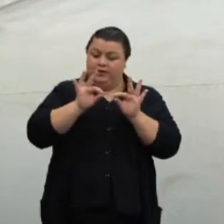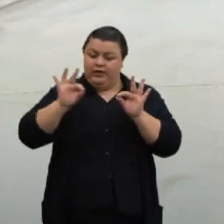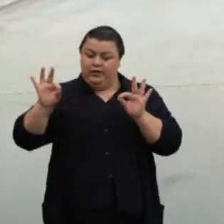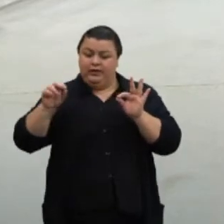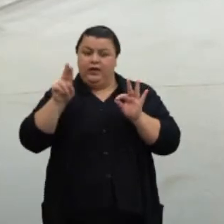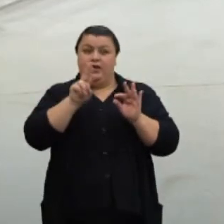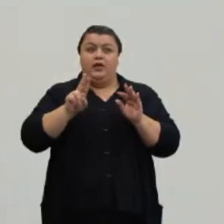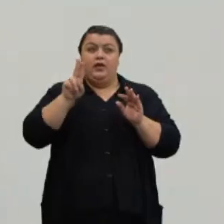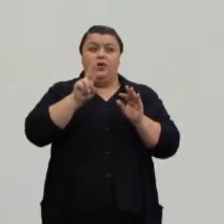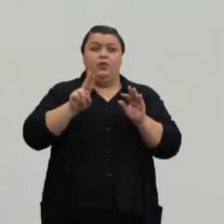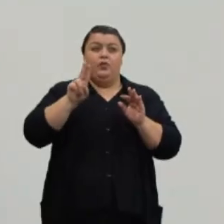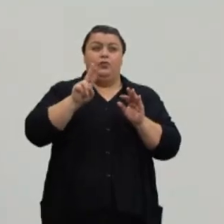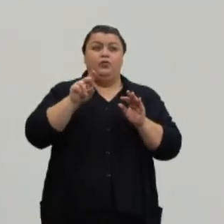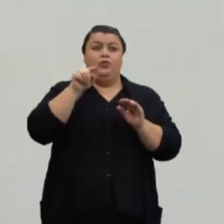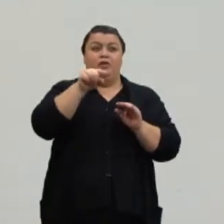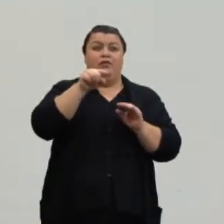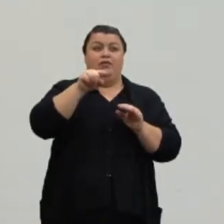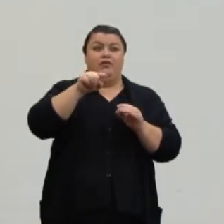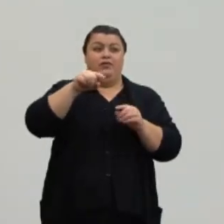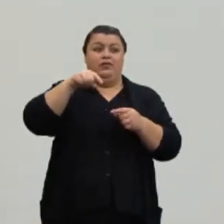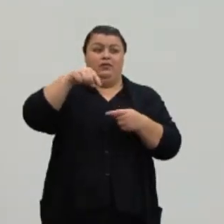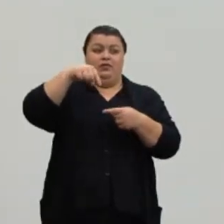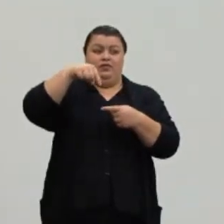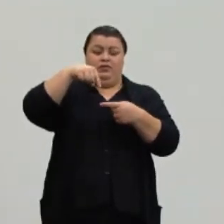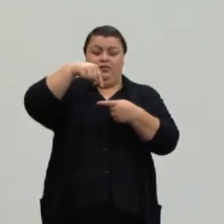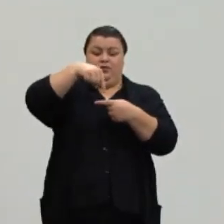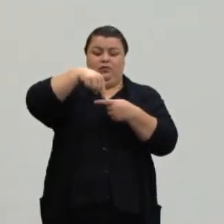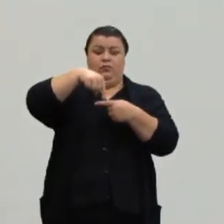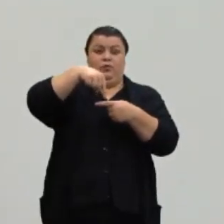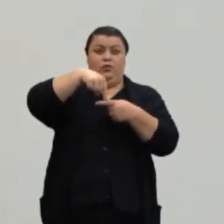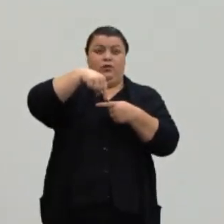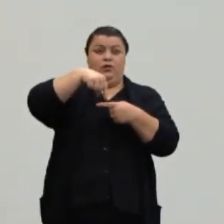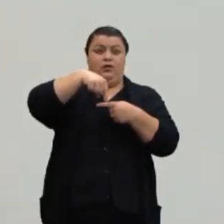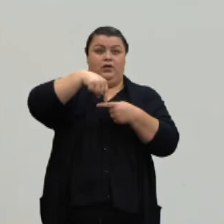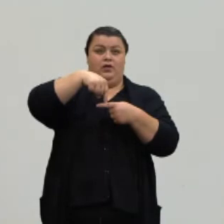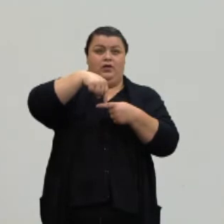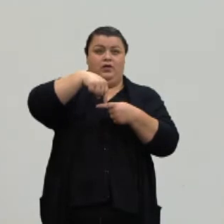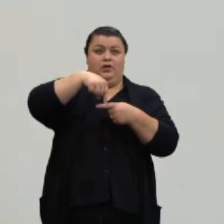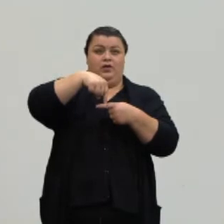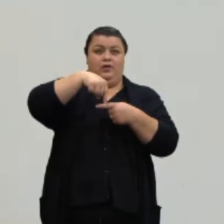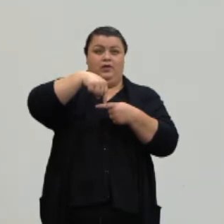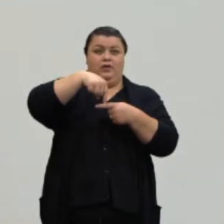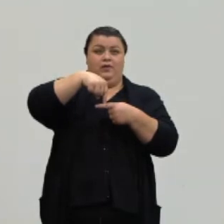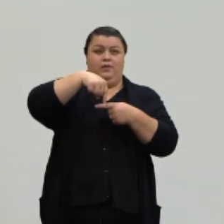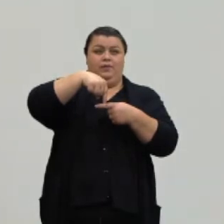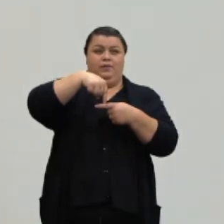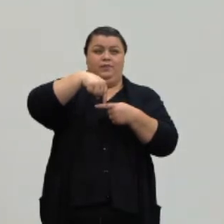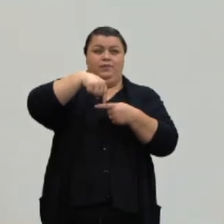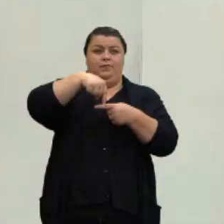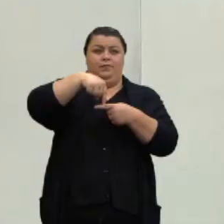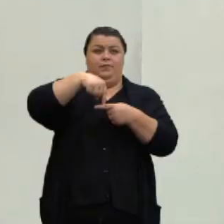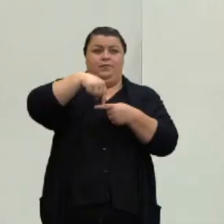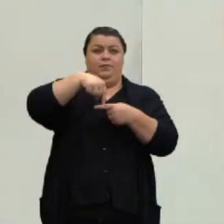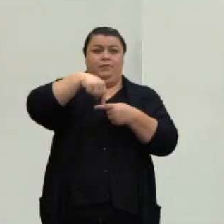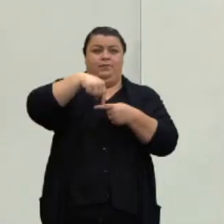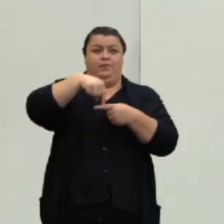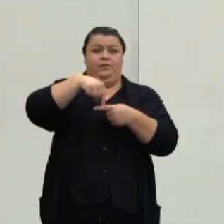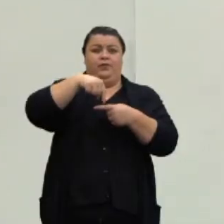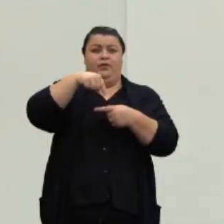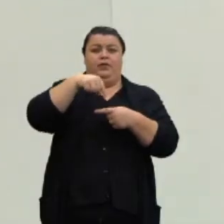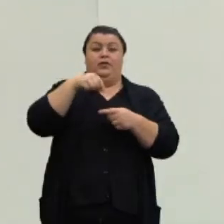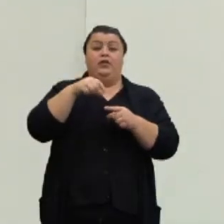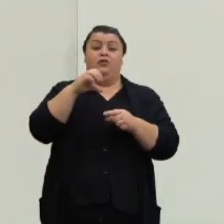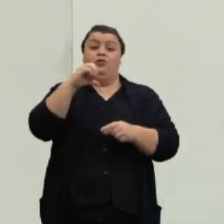símbolo de perpendicular, certo? Que é uma formação aqui de um ângulo de 90 graus, na